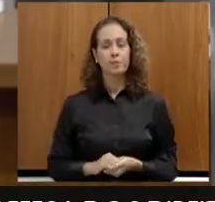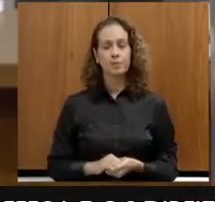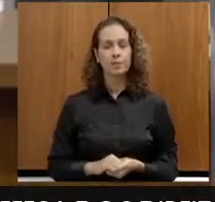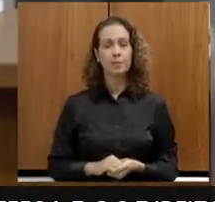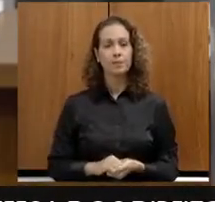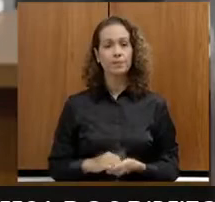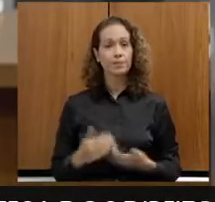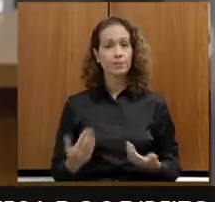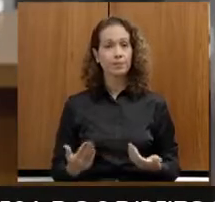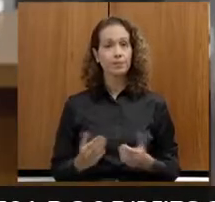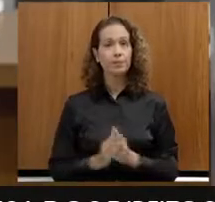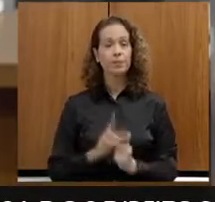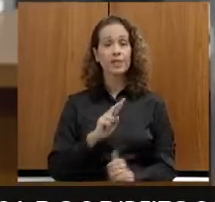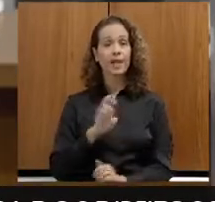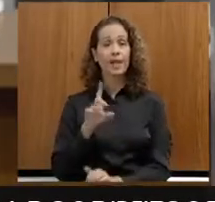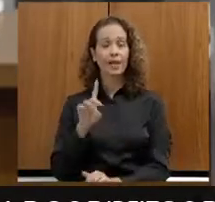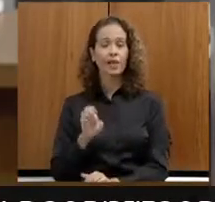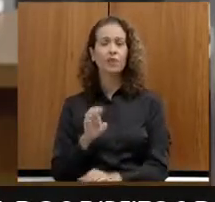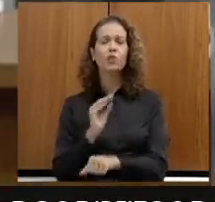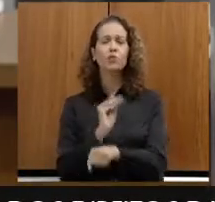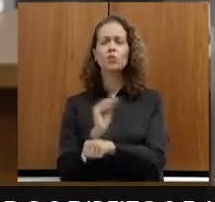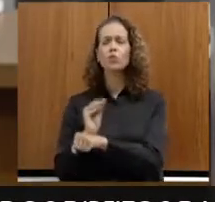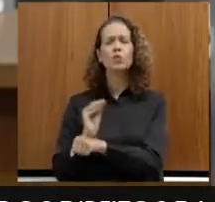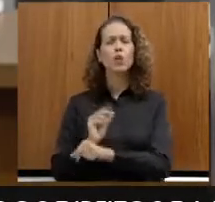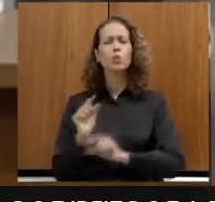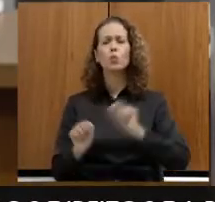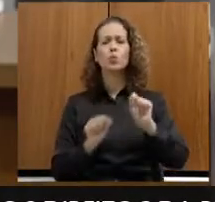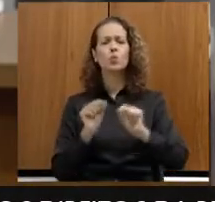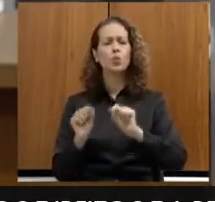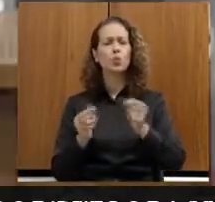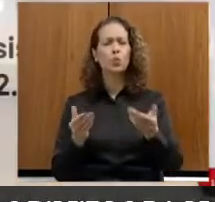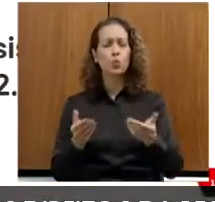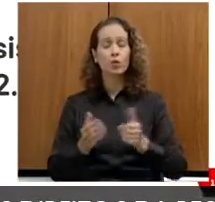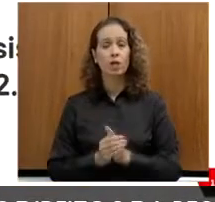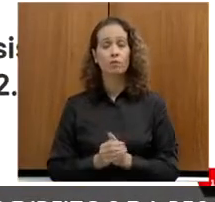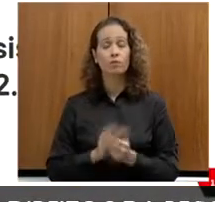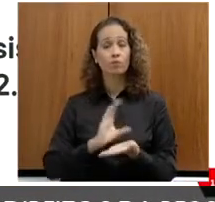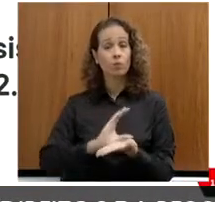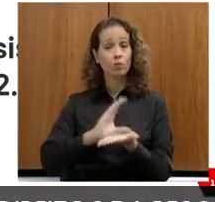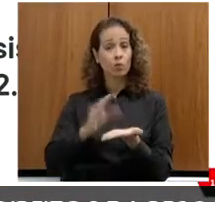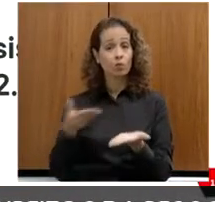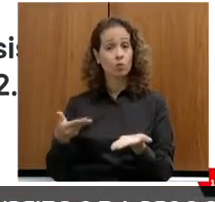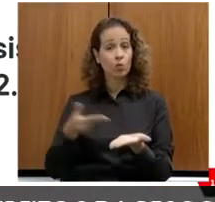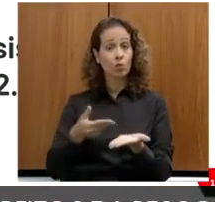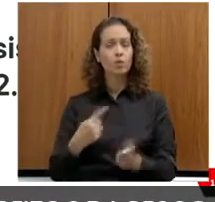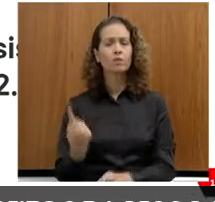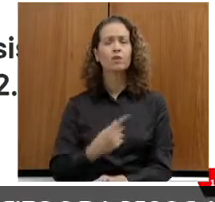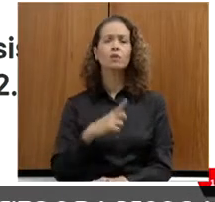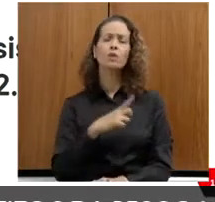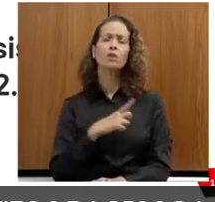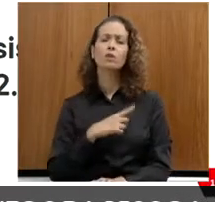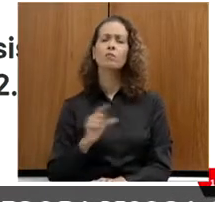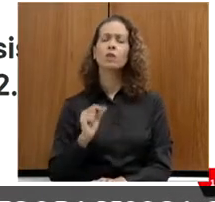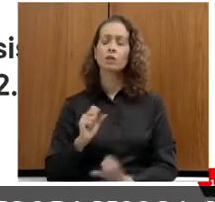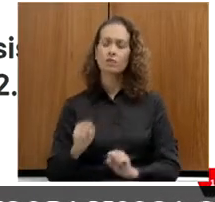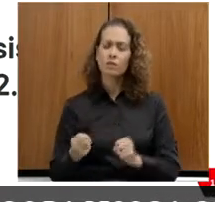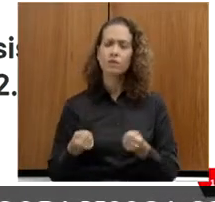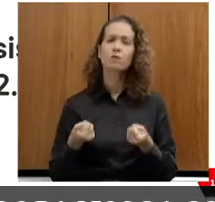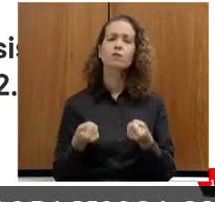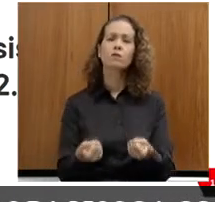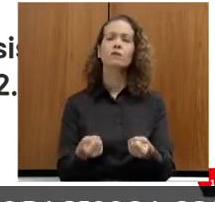A rede cuidar. A rede cuidar é um recurso que nós temos para fortalecimento das